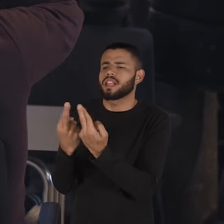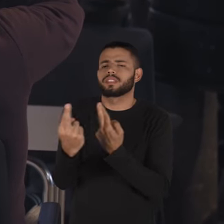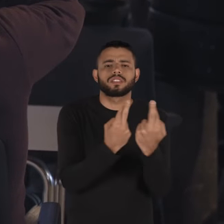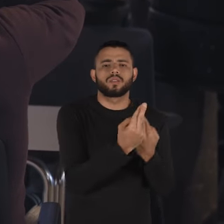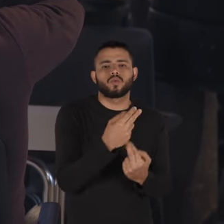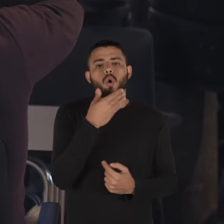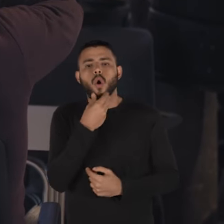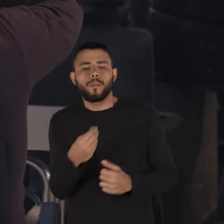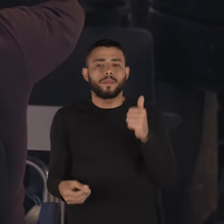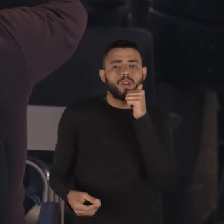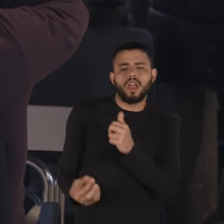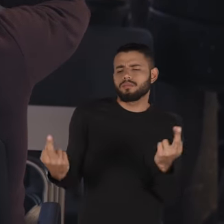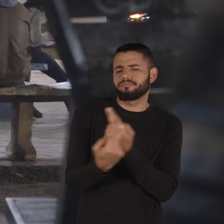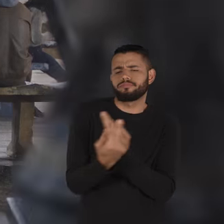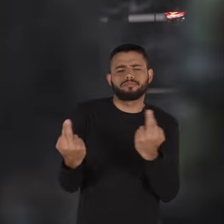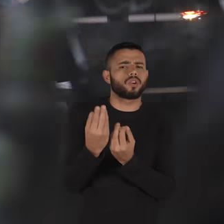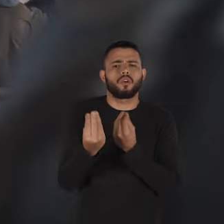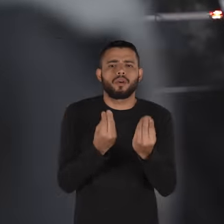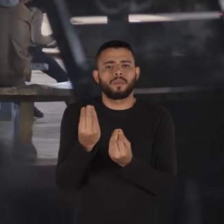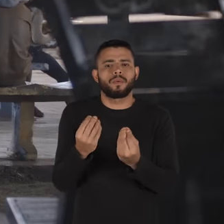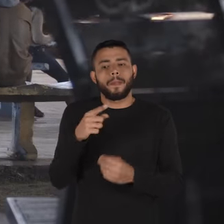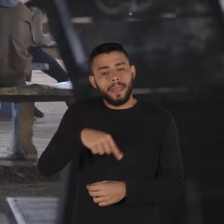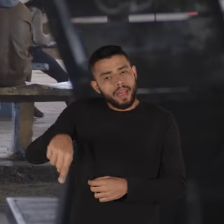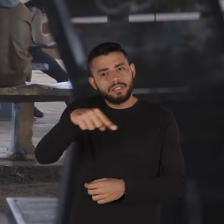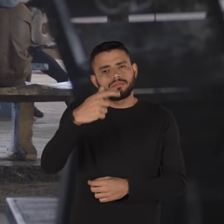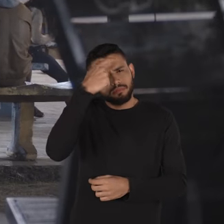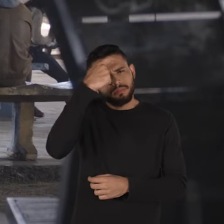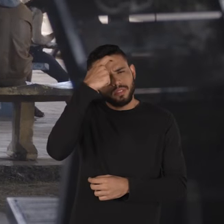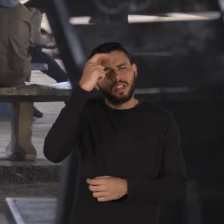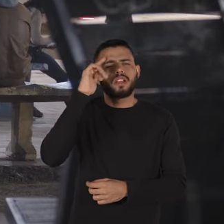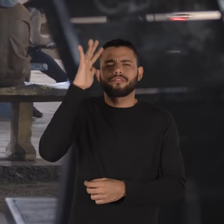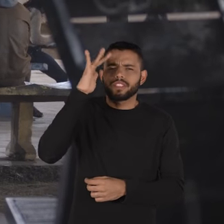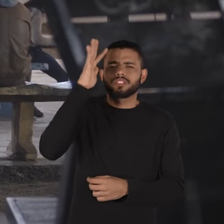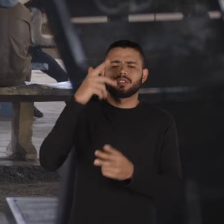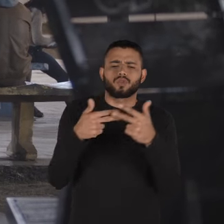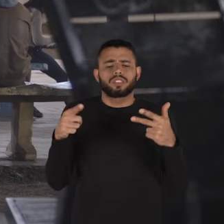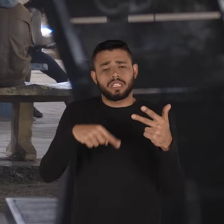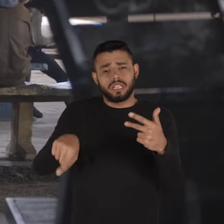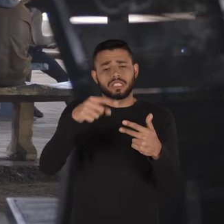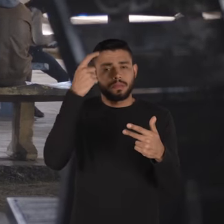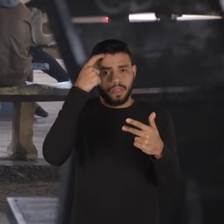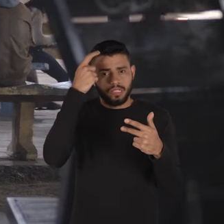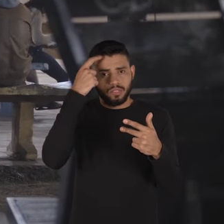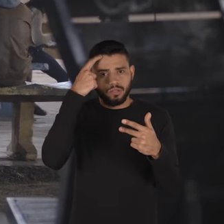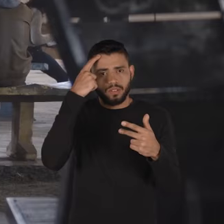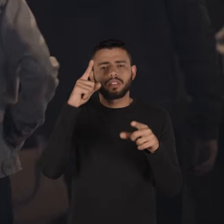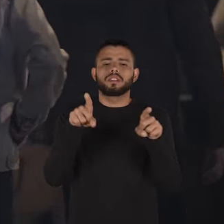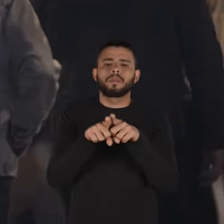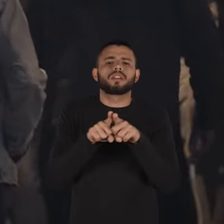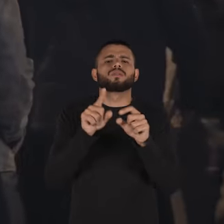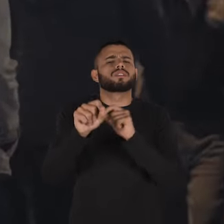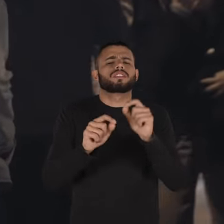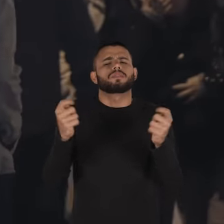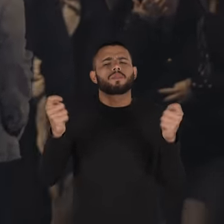relações entre homens e mulheres para que eles vão se conscientizando refletindo sobre o que eles pensam ou deixam de pensar